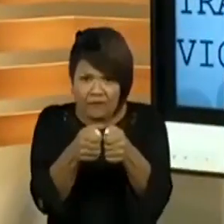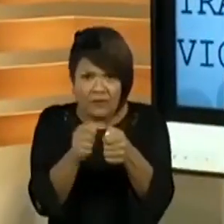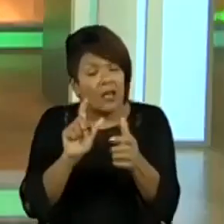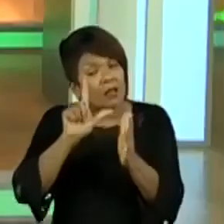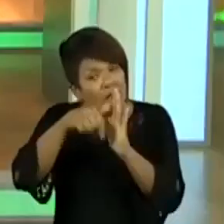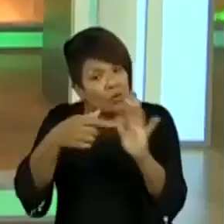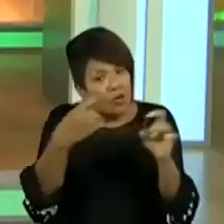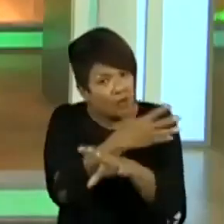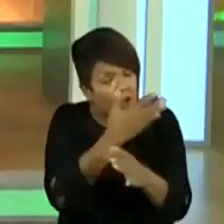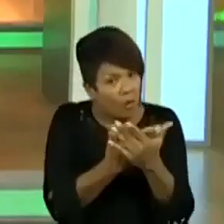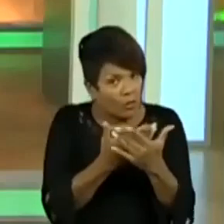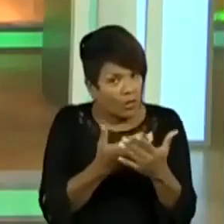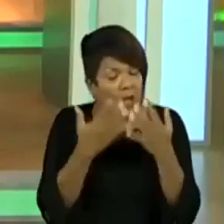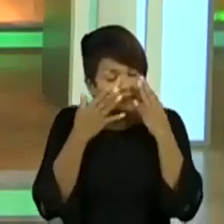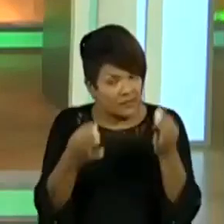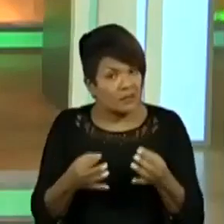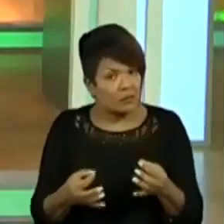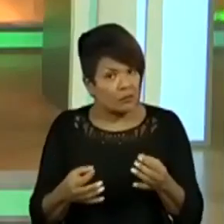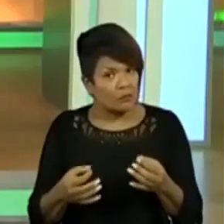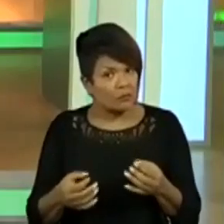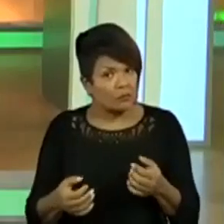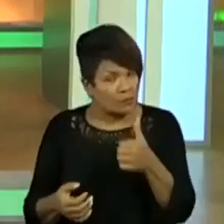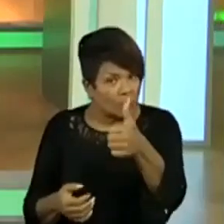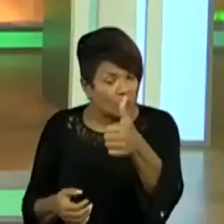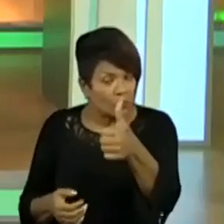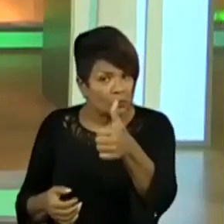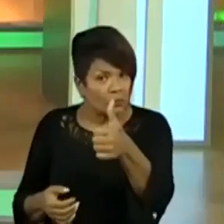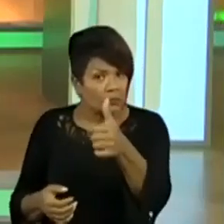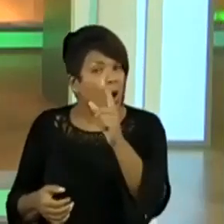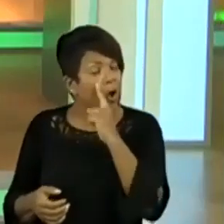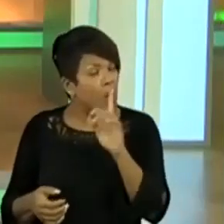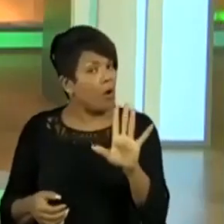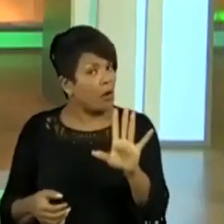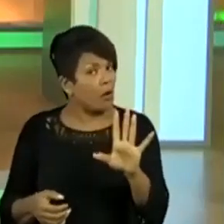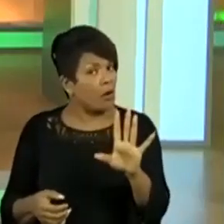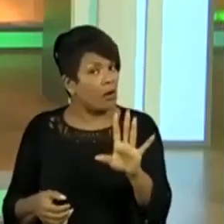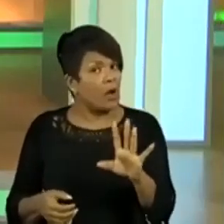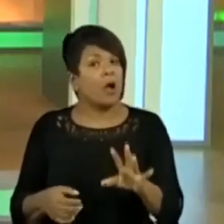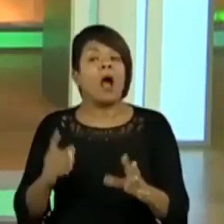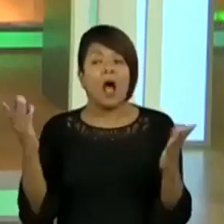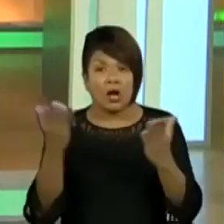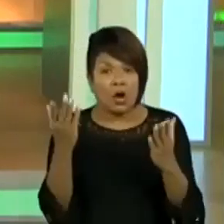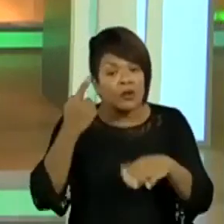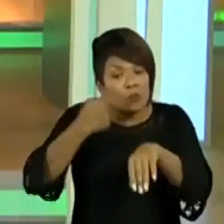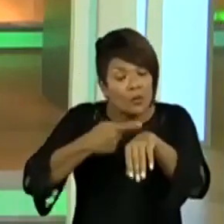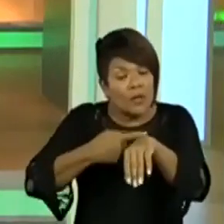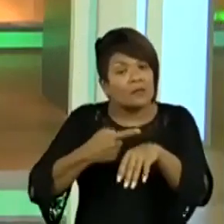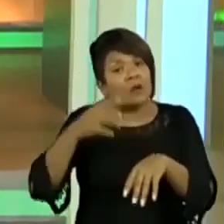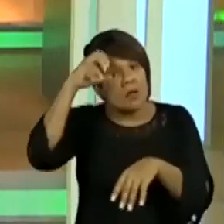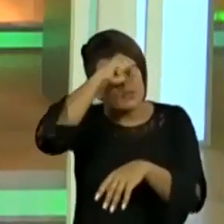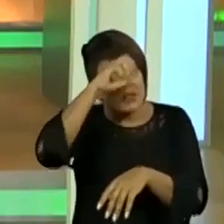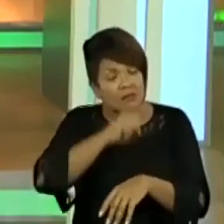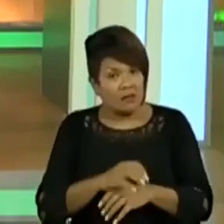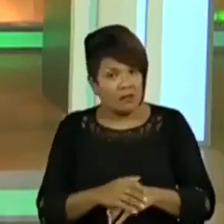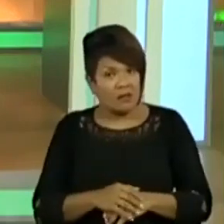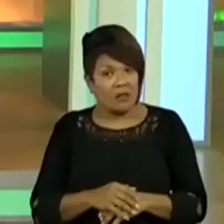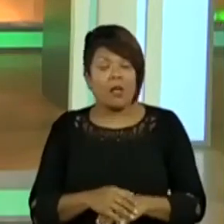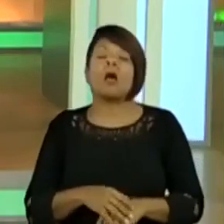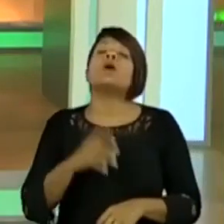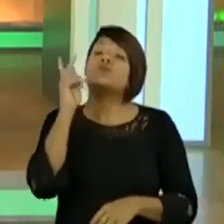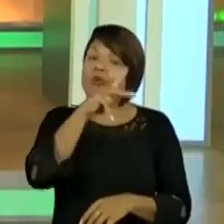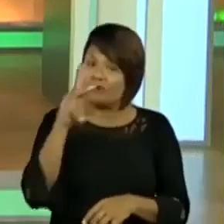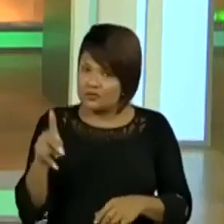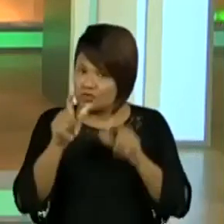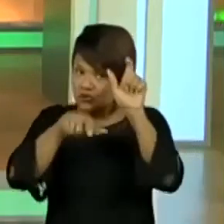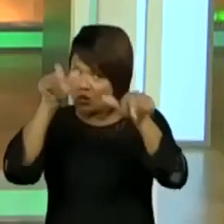Então, a gente tem que ter essa atenção. Tá bom? Beleza? Ó, nós estamos aprendendo juntos. As professoras e os professores